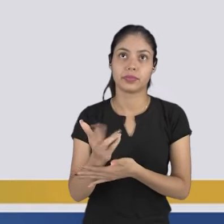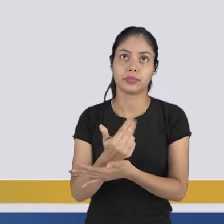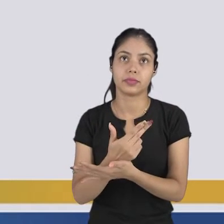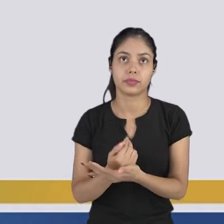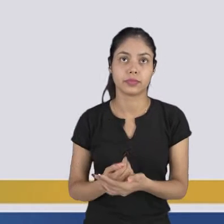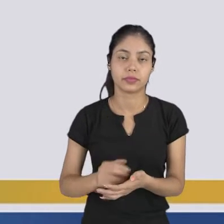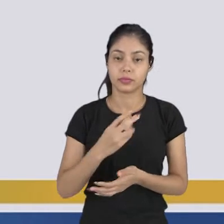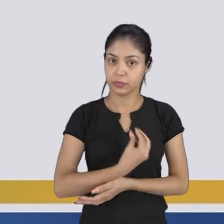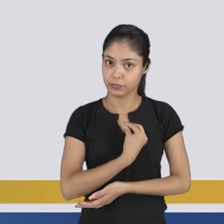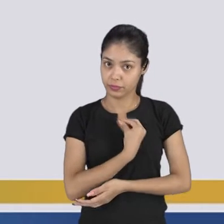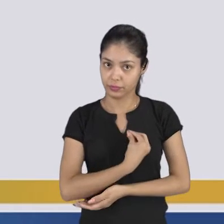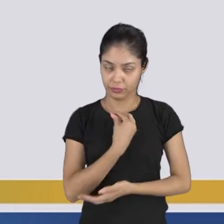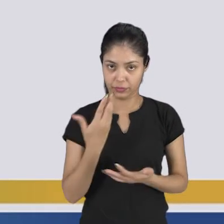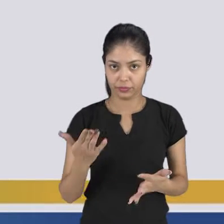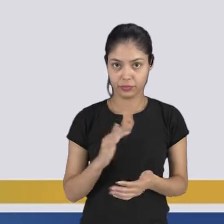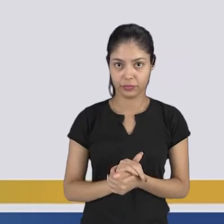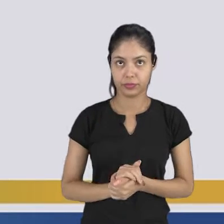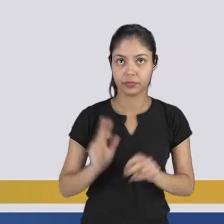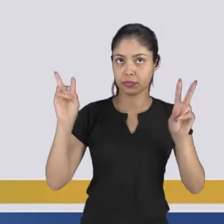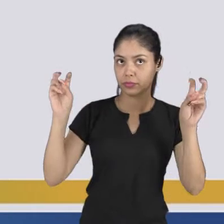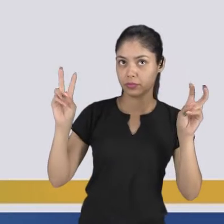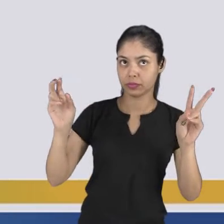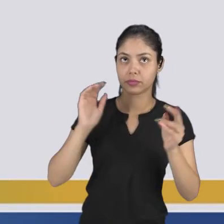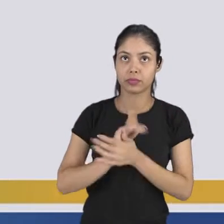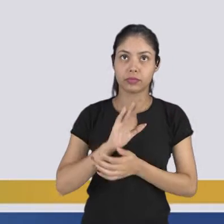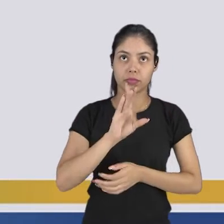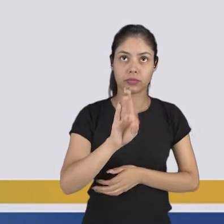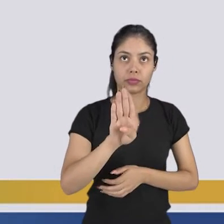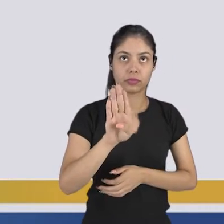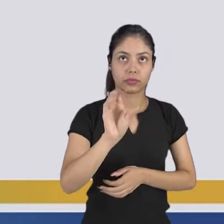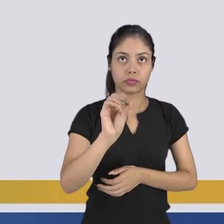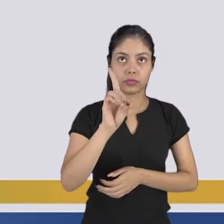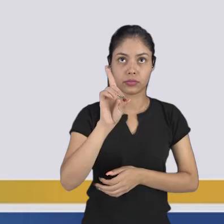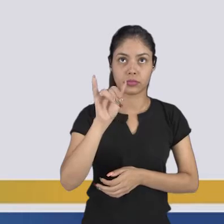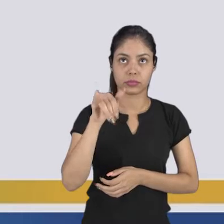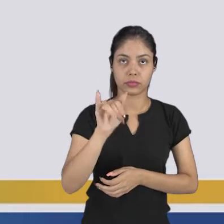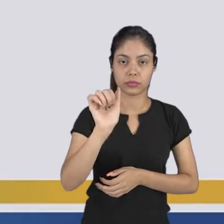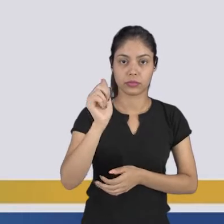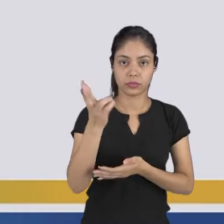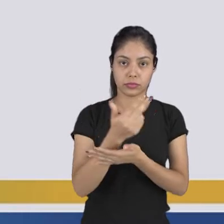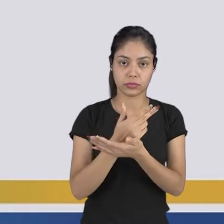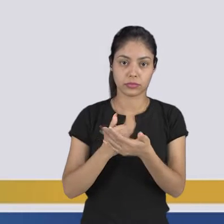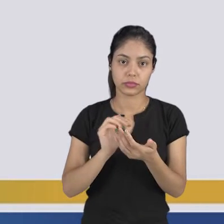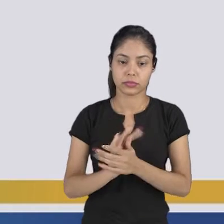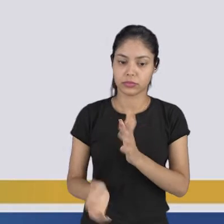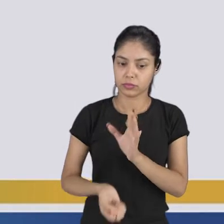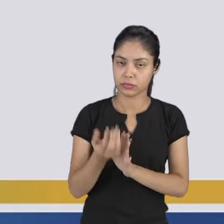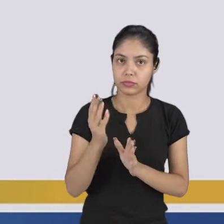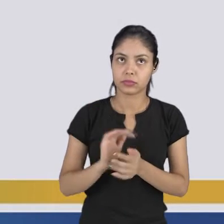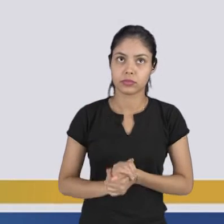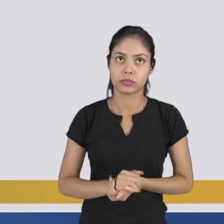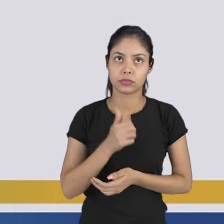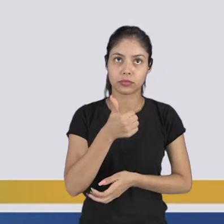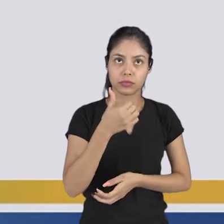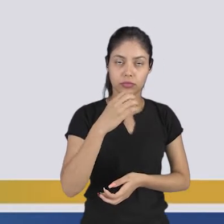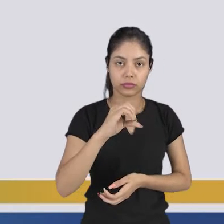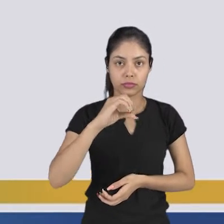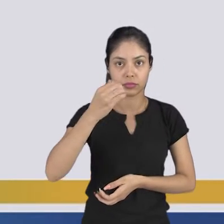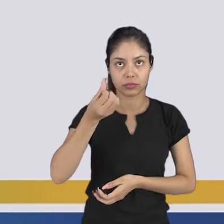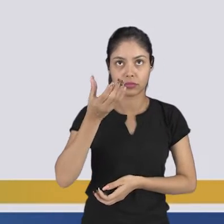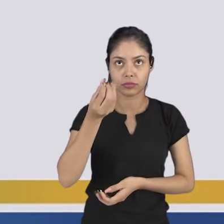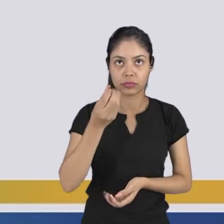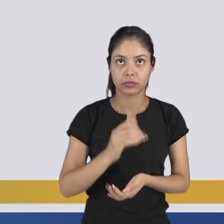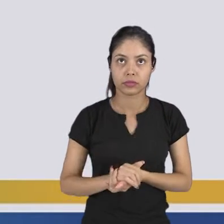viva. E o termo body art justamente é arte do corpo. Ele vai surgir, gente, em 1960,